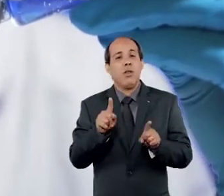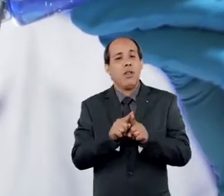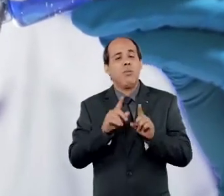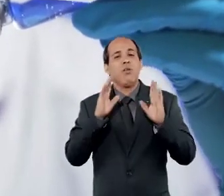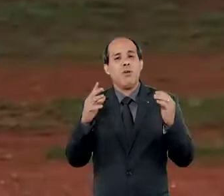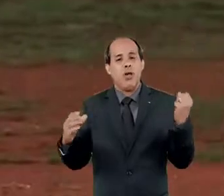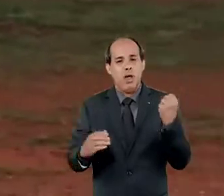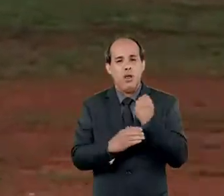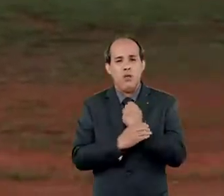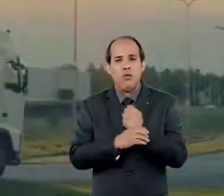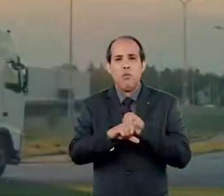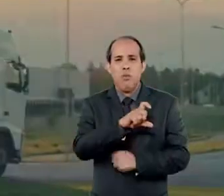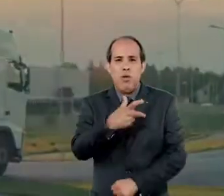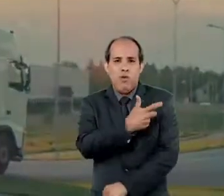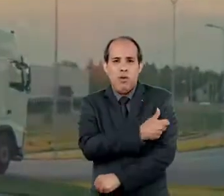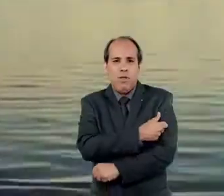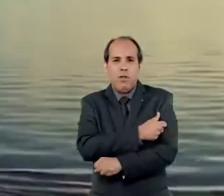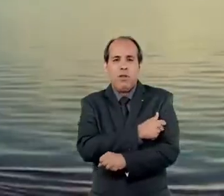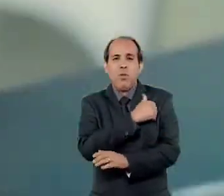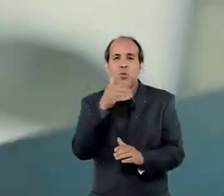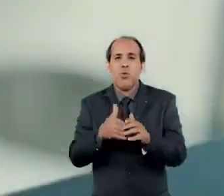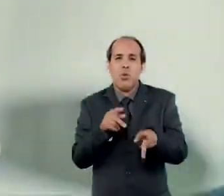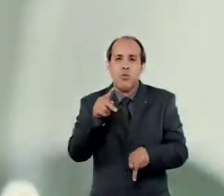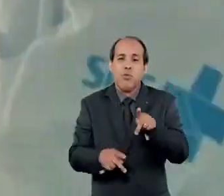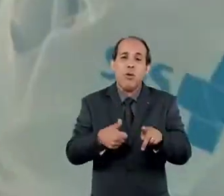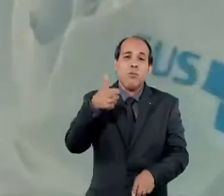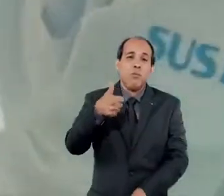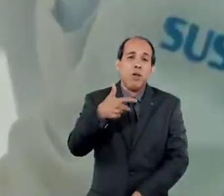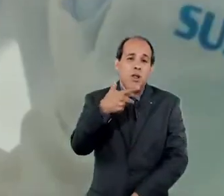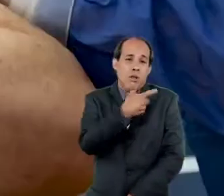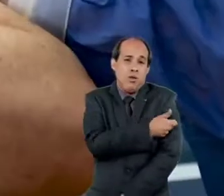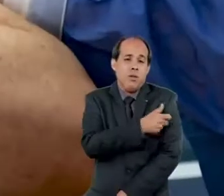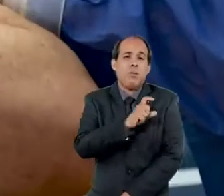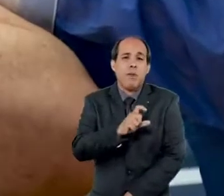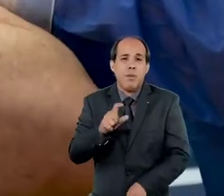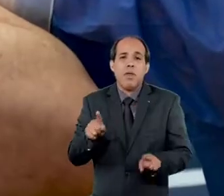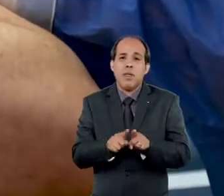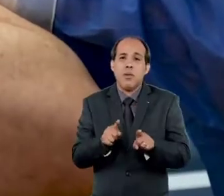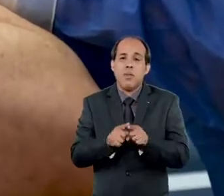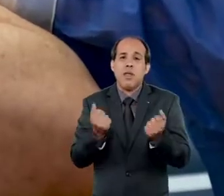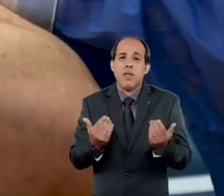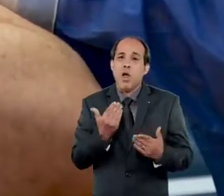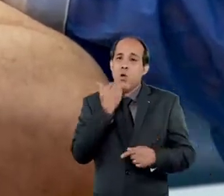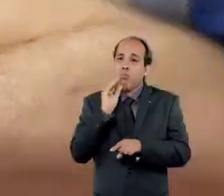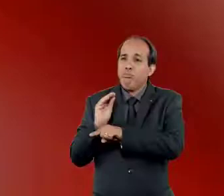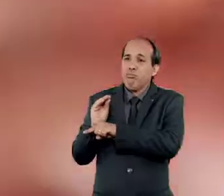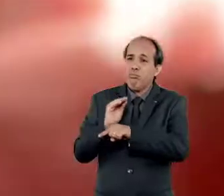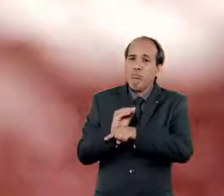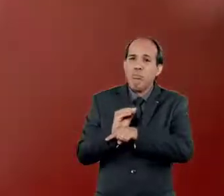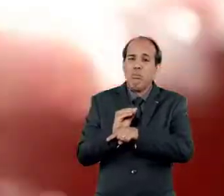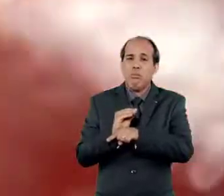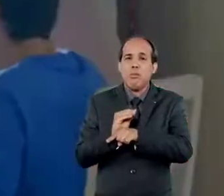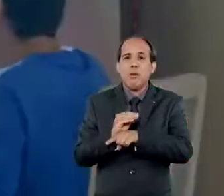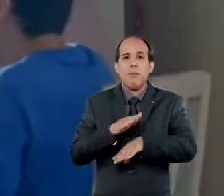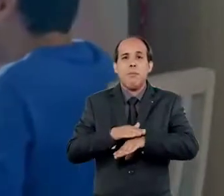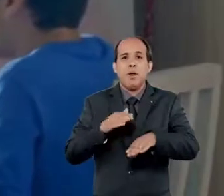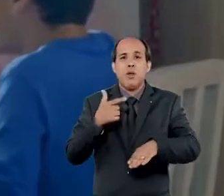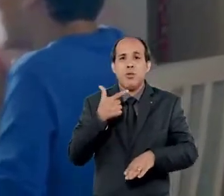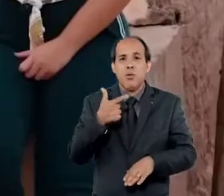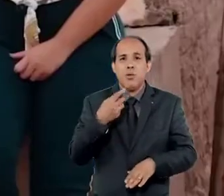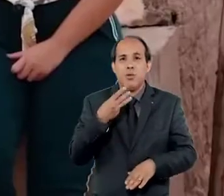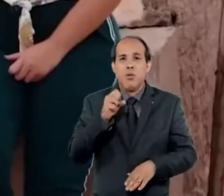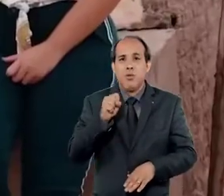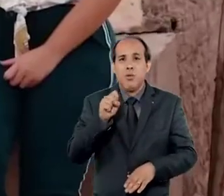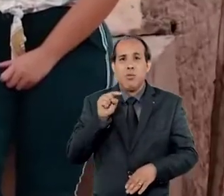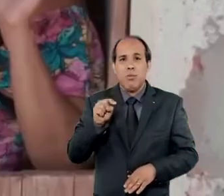bilhão. E já garantiu vacina disponível para imunizar toda a população com pelo menos a primeira dose. Também levou comida para